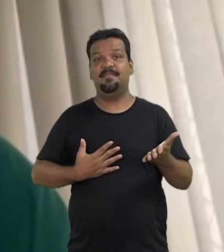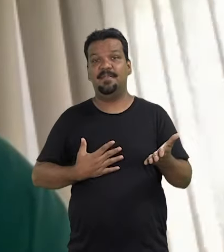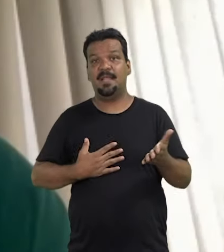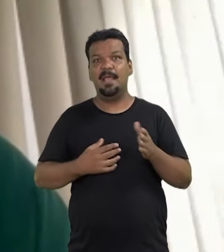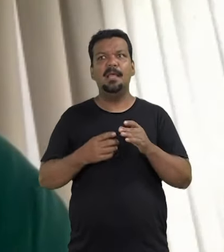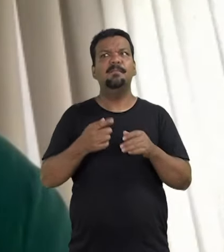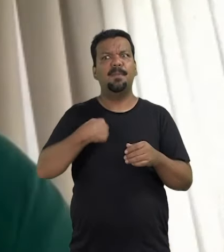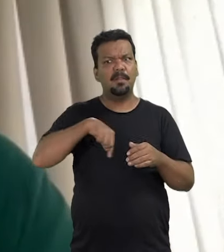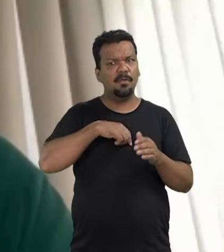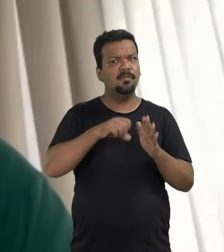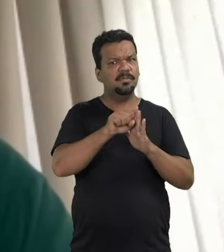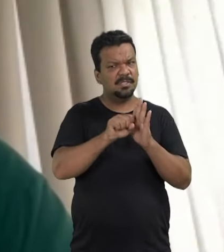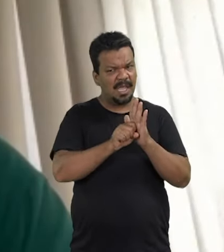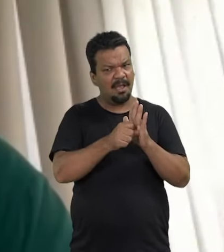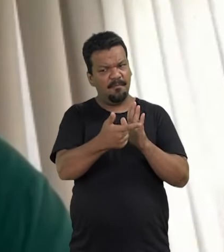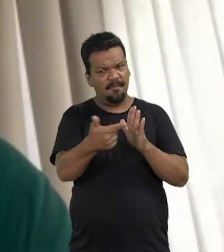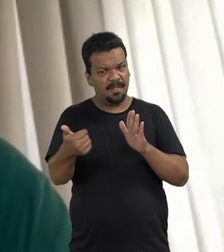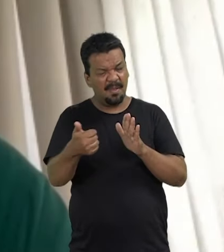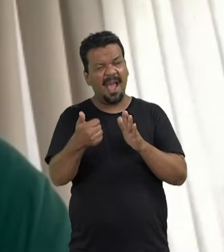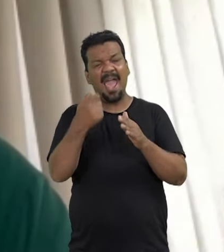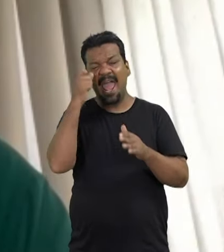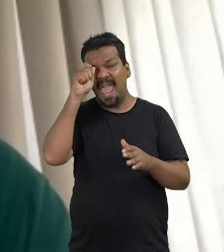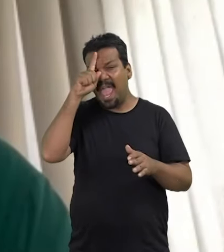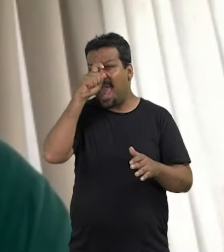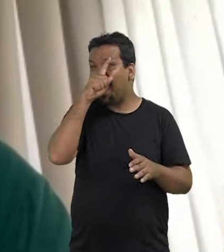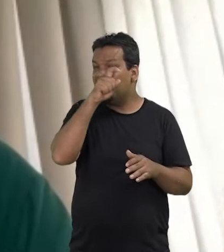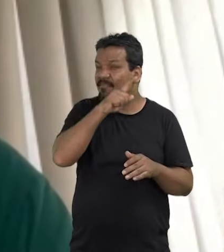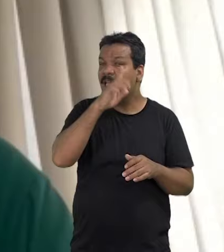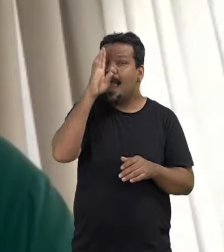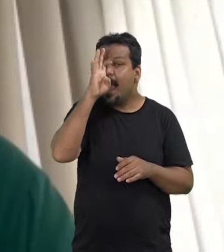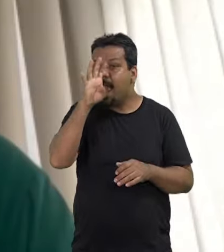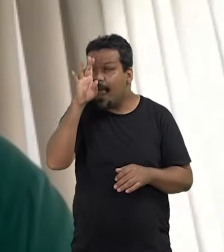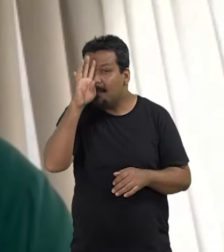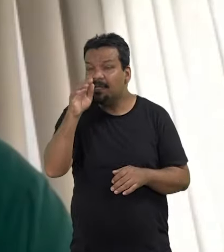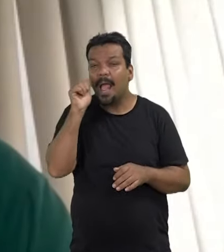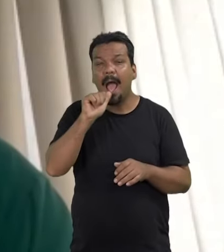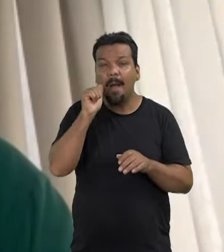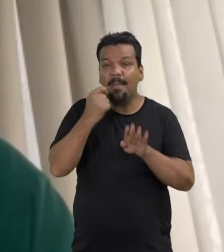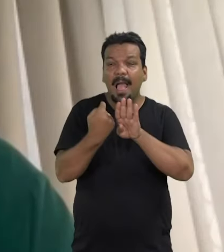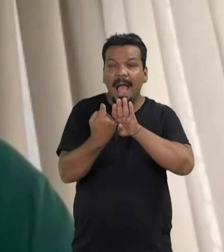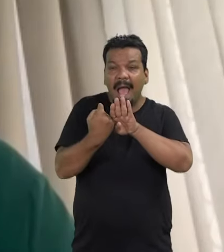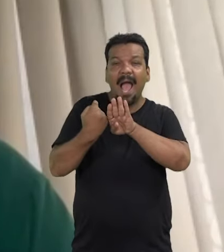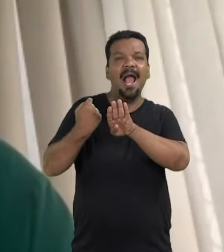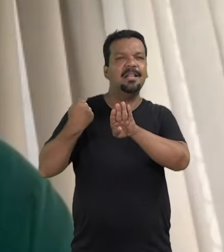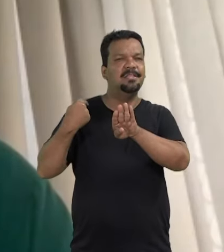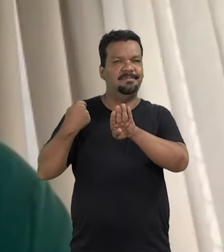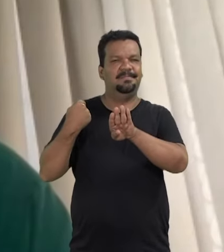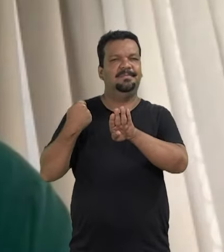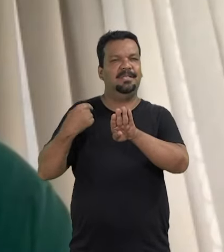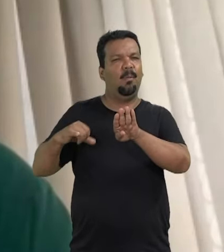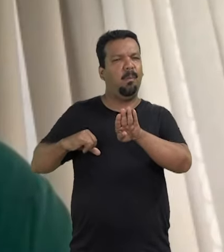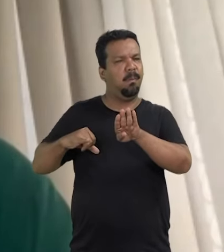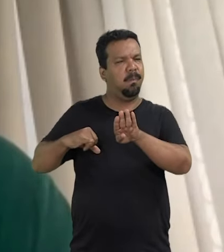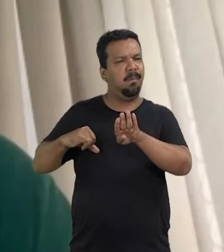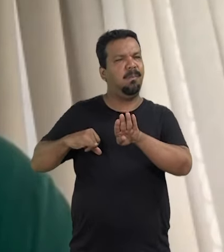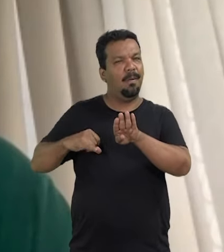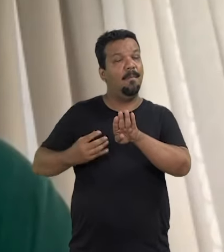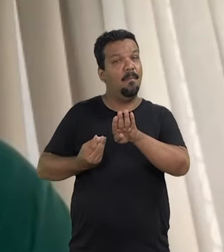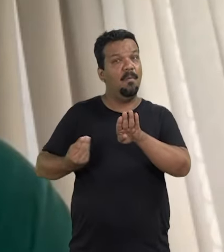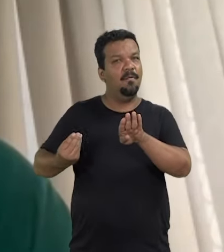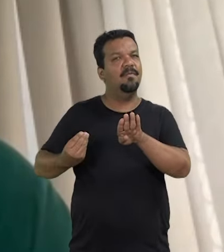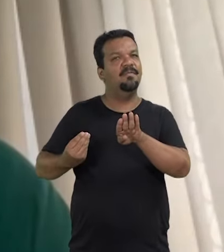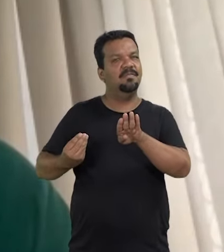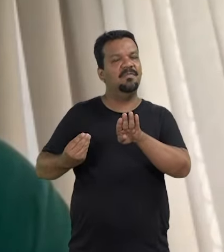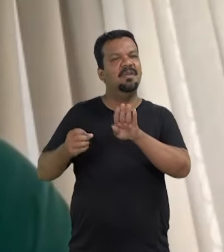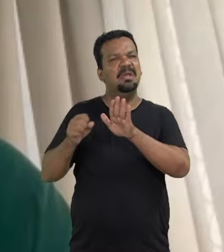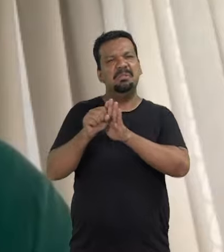nós, em pleno século XXI, ainda é difícil, imagine as mulheres precursoras, as